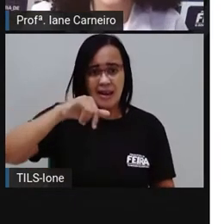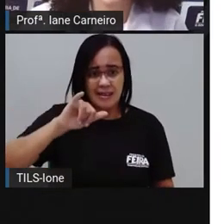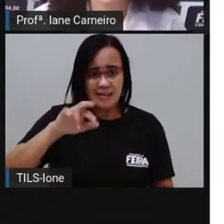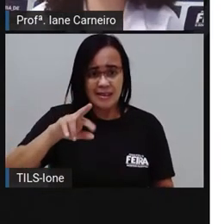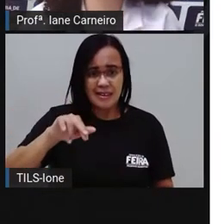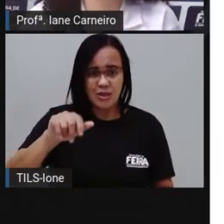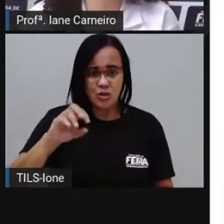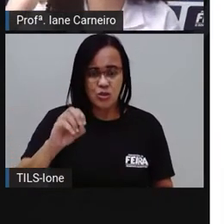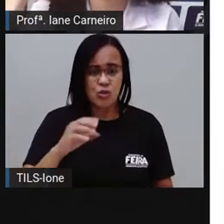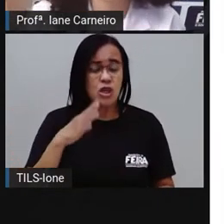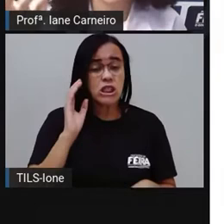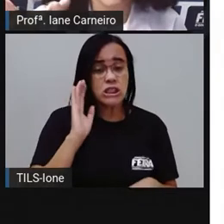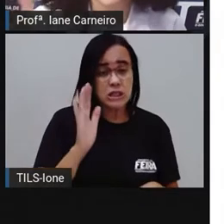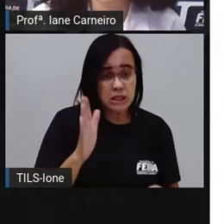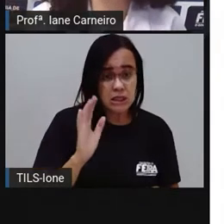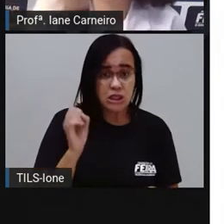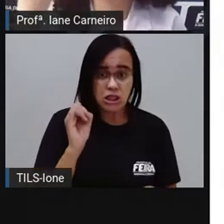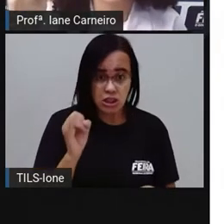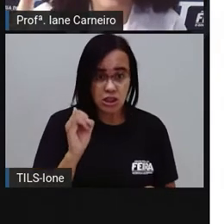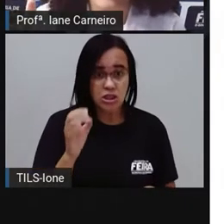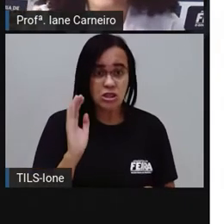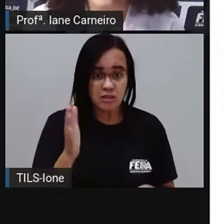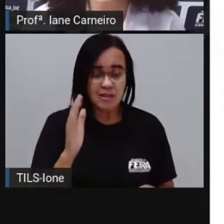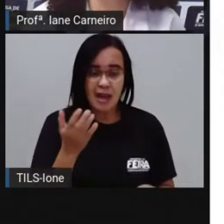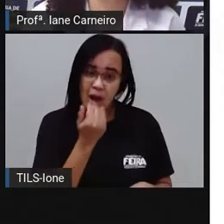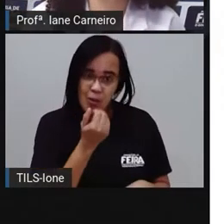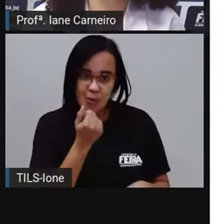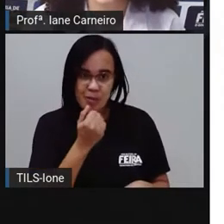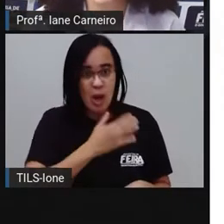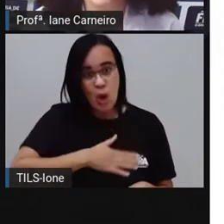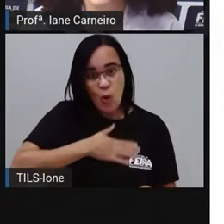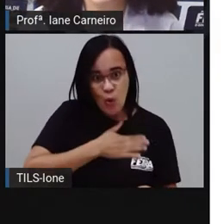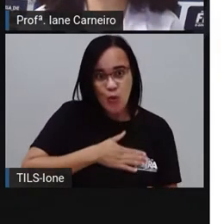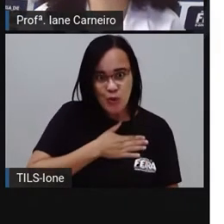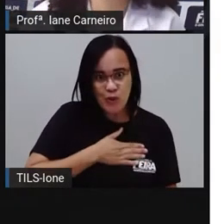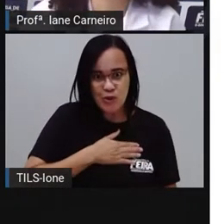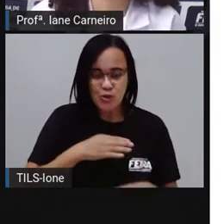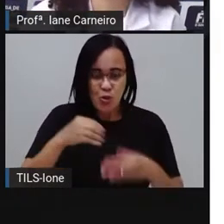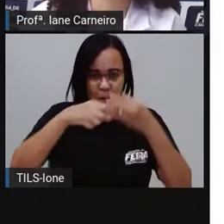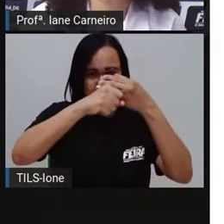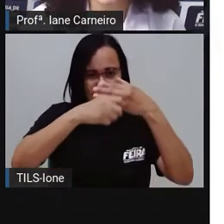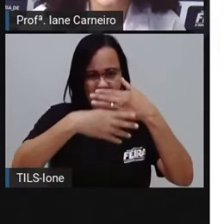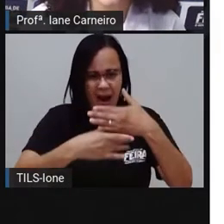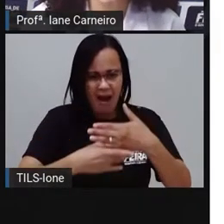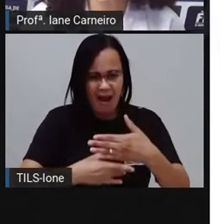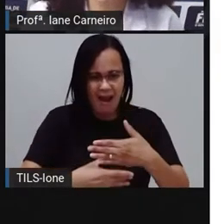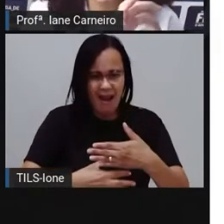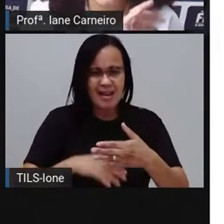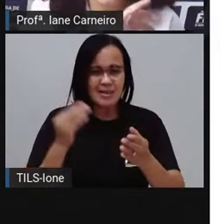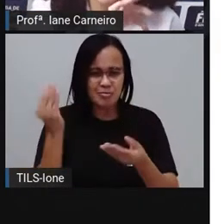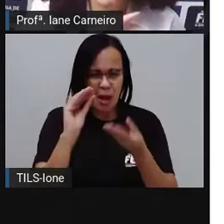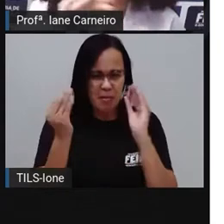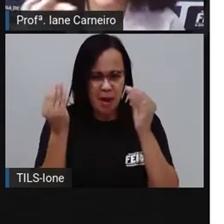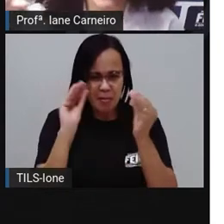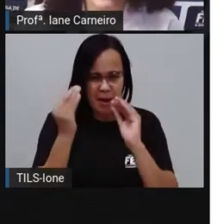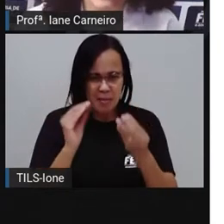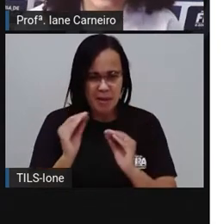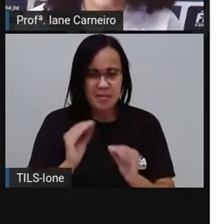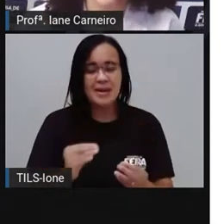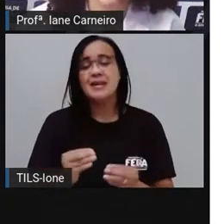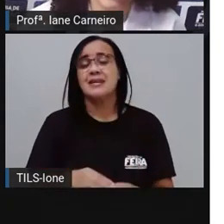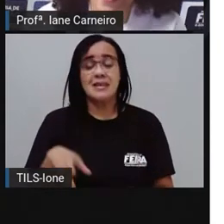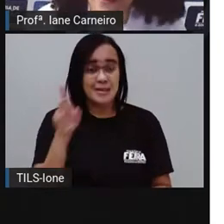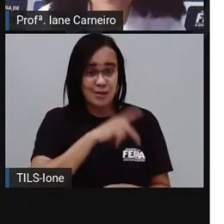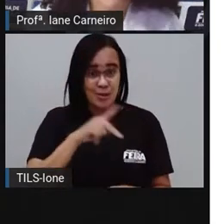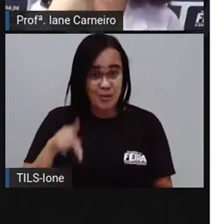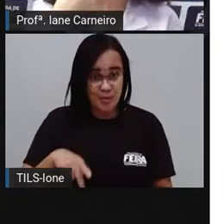coloquem aí nos comentários. Se já comeram, se já gostaram, né? Experimentem aí, ó. Prodriana disse que é uma delícia.